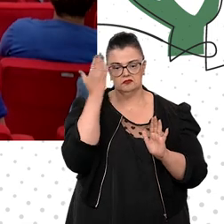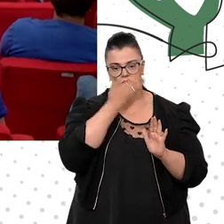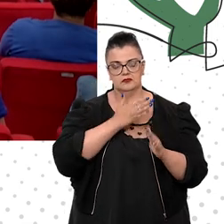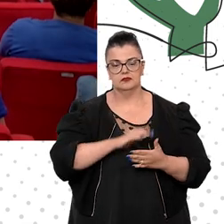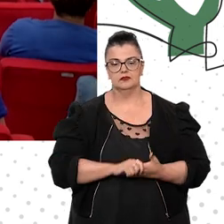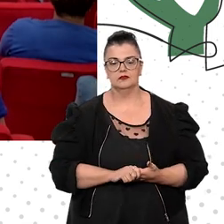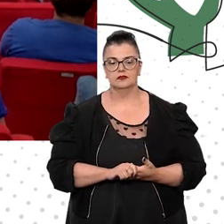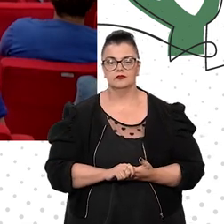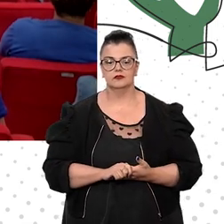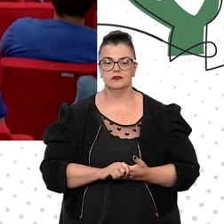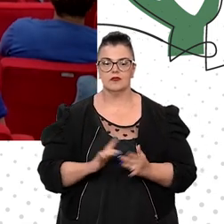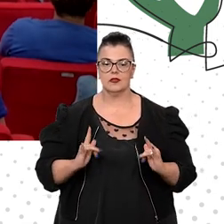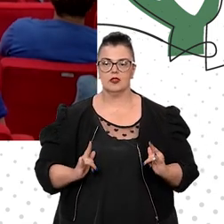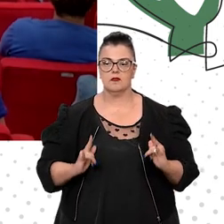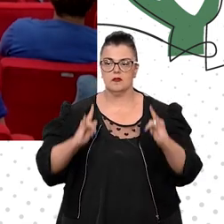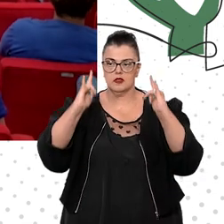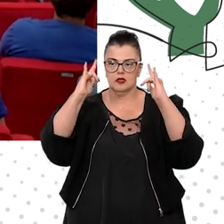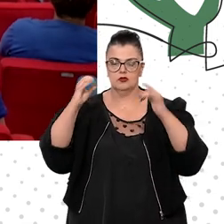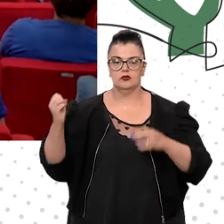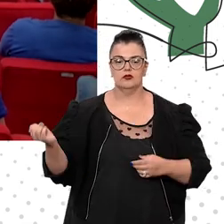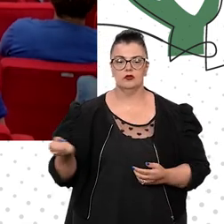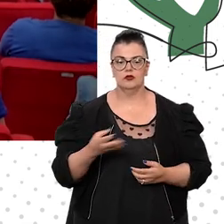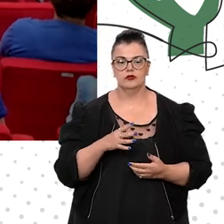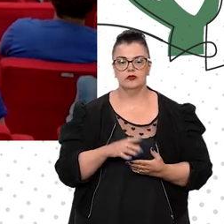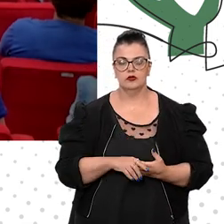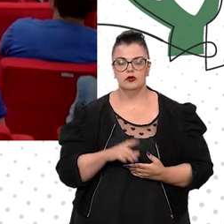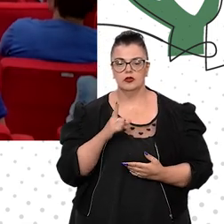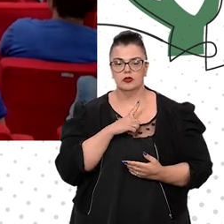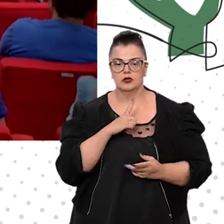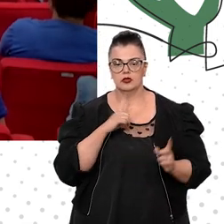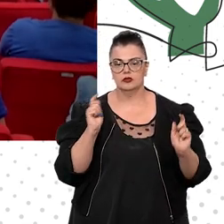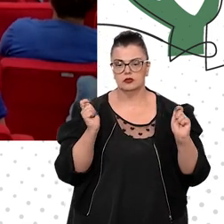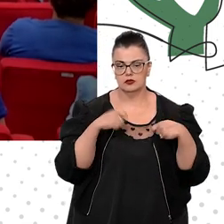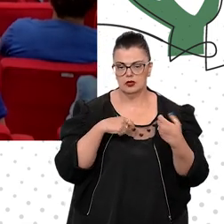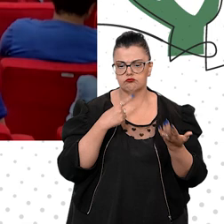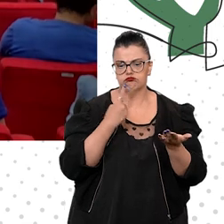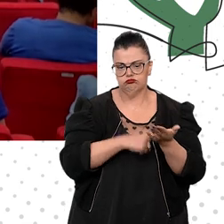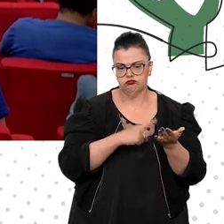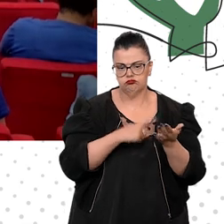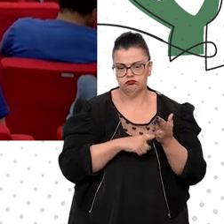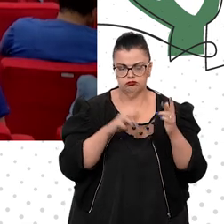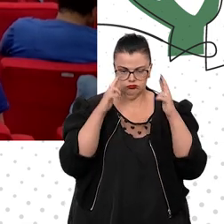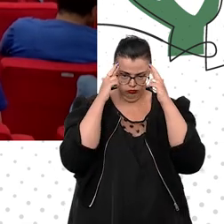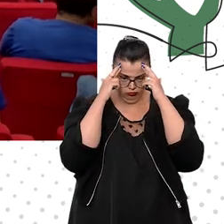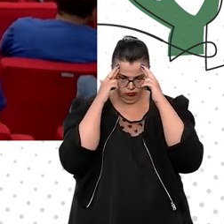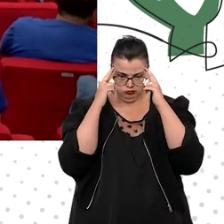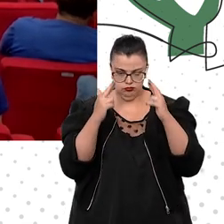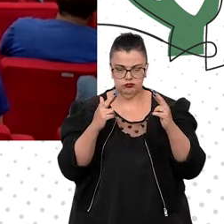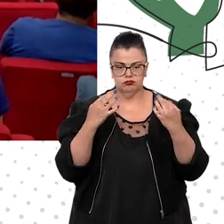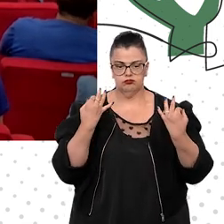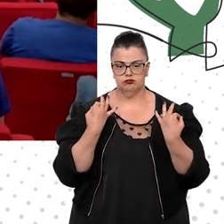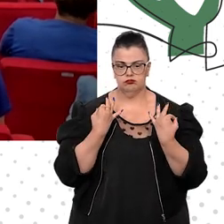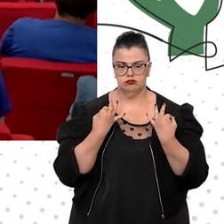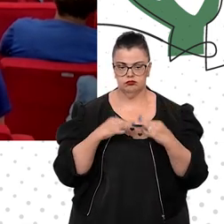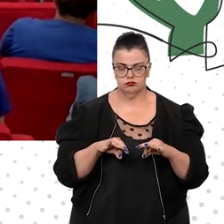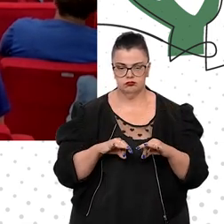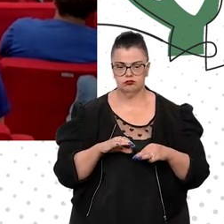novo prédio, nós vamos ter condições de cumprir de maneira exemplar